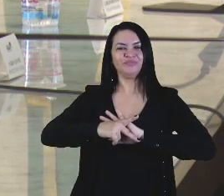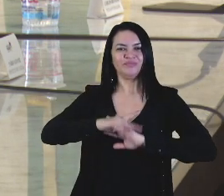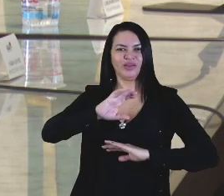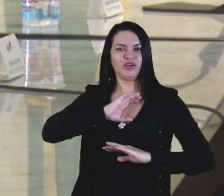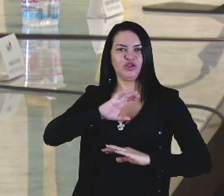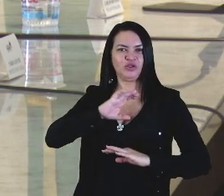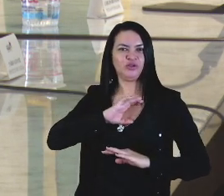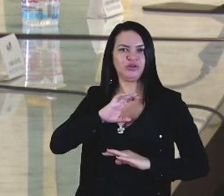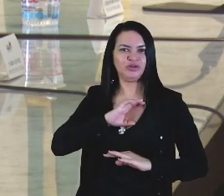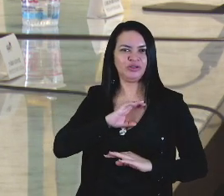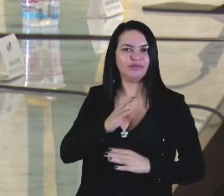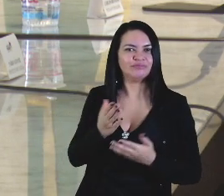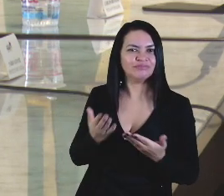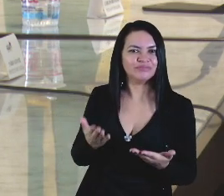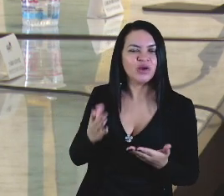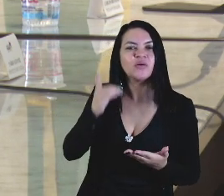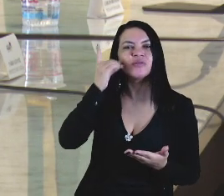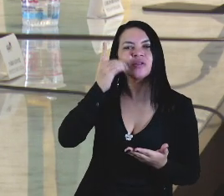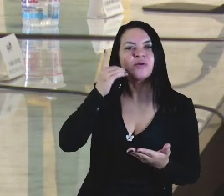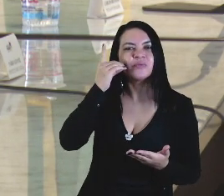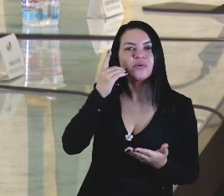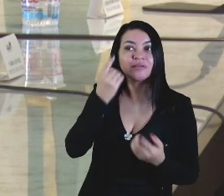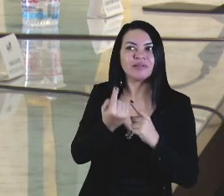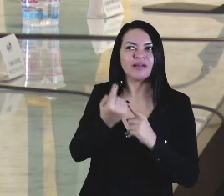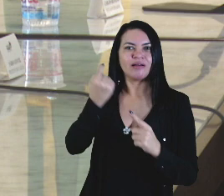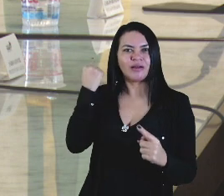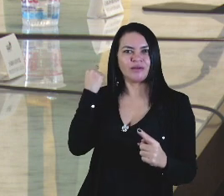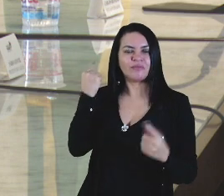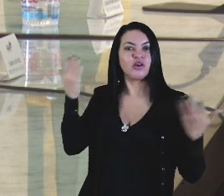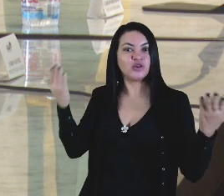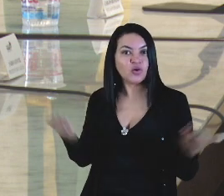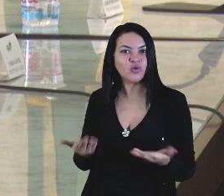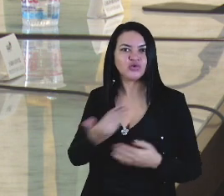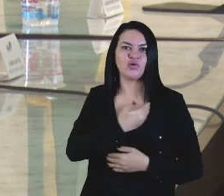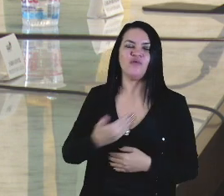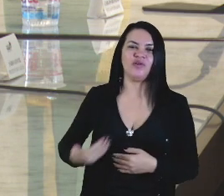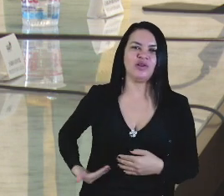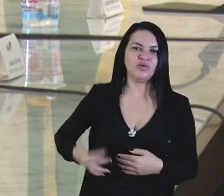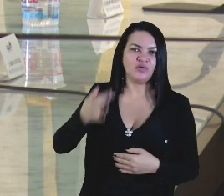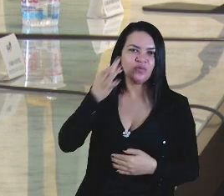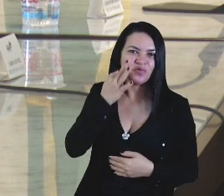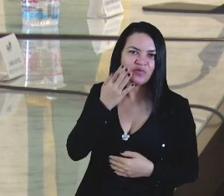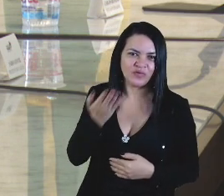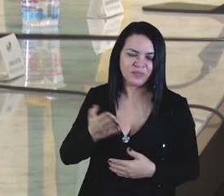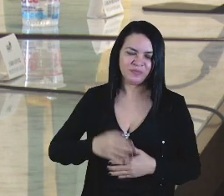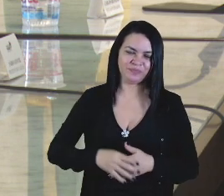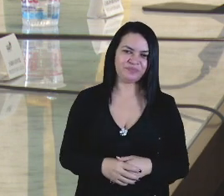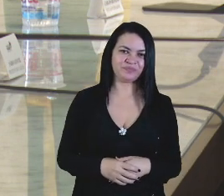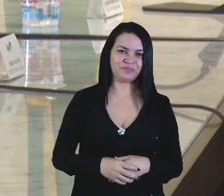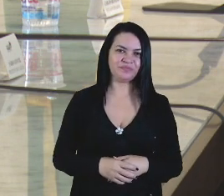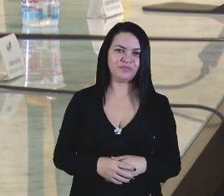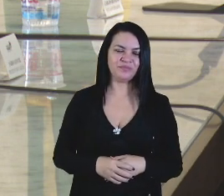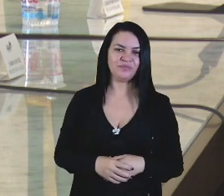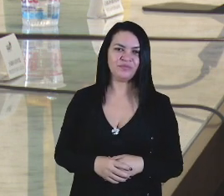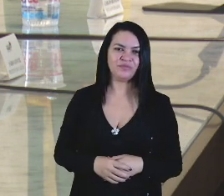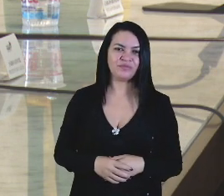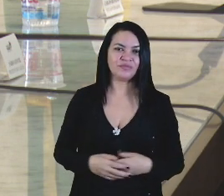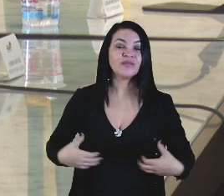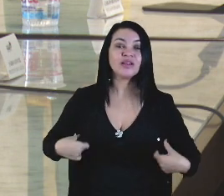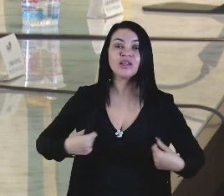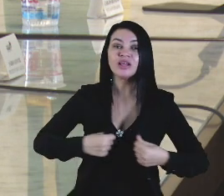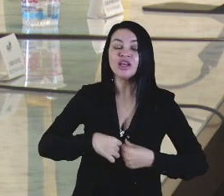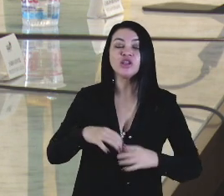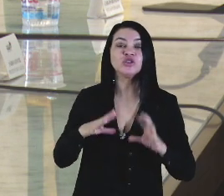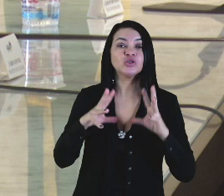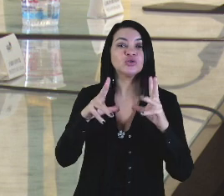nobre deputado, na época, deputado e hoje, governador do Estado do Maranhão, Flávio Dino. Você atua em